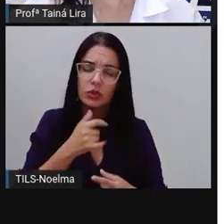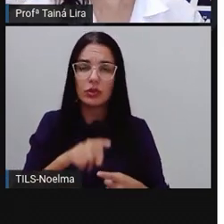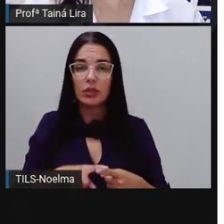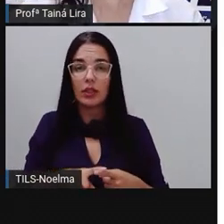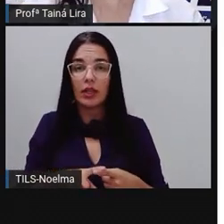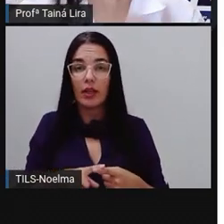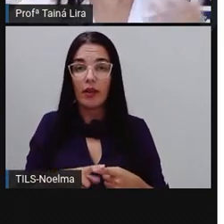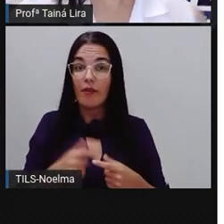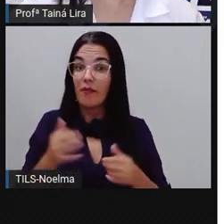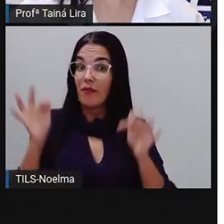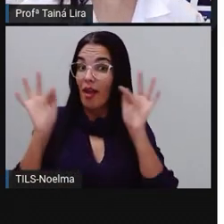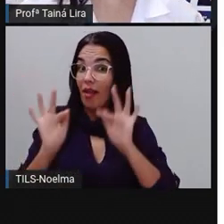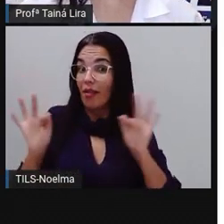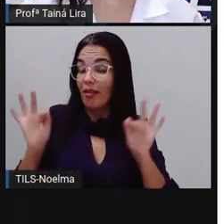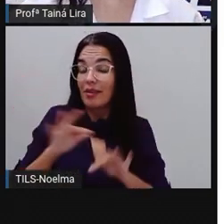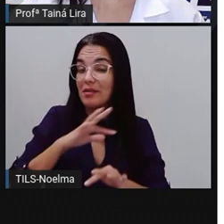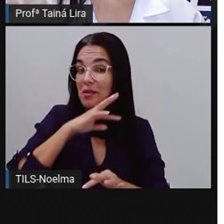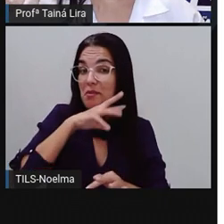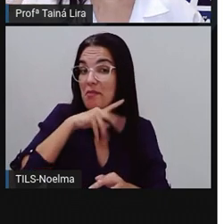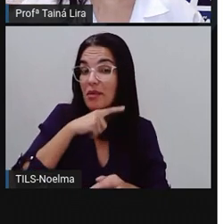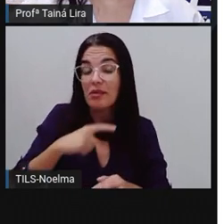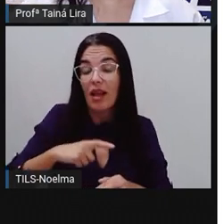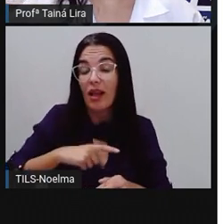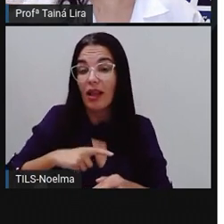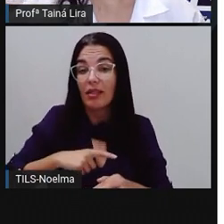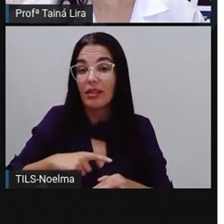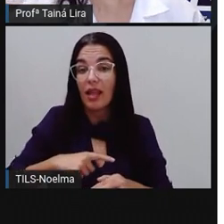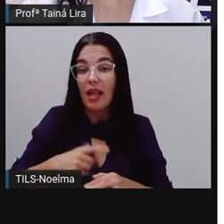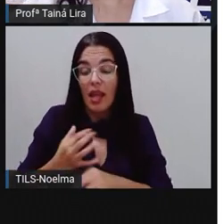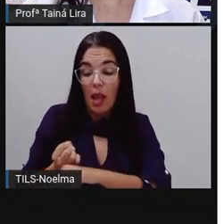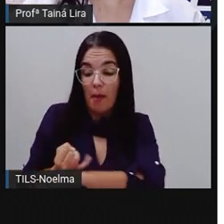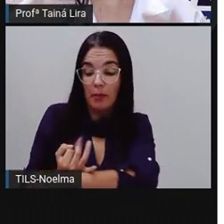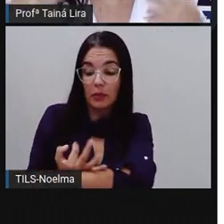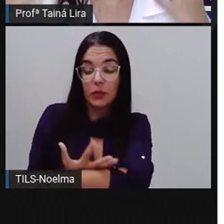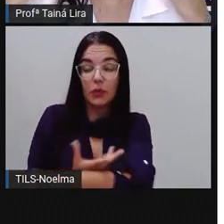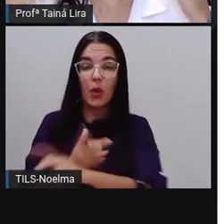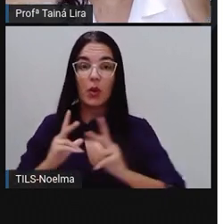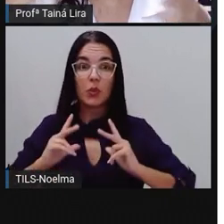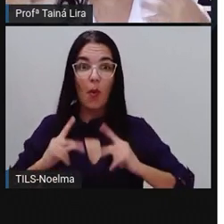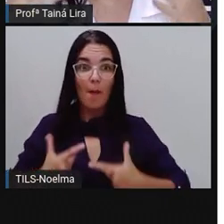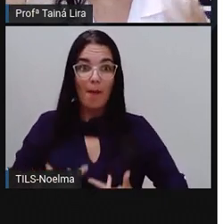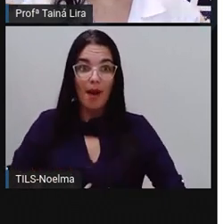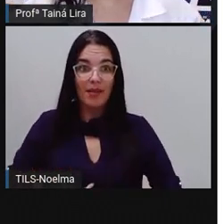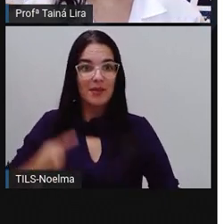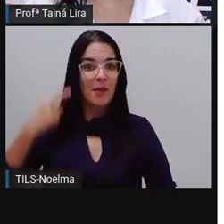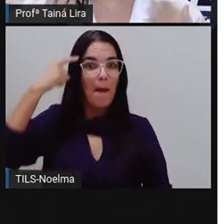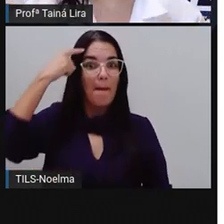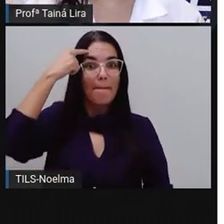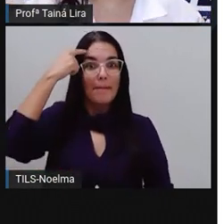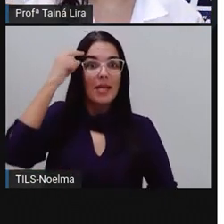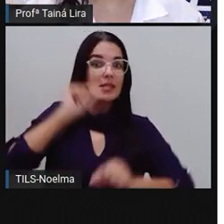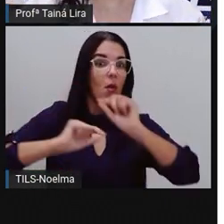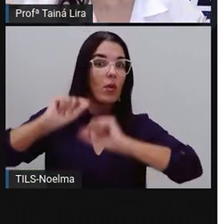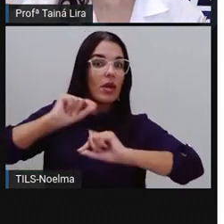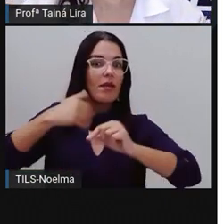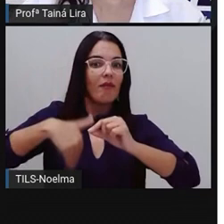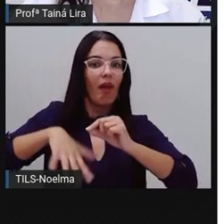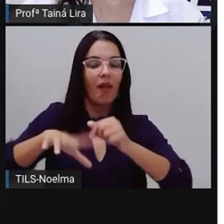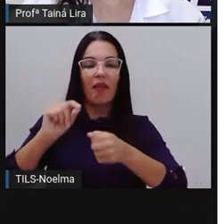são animais que ficam felizes, são animais que pensam, tá? Eles pensam no que é que eles vão fazer,